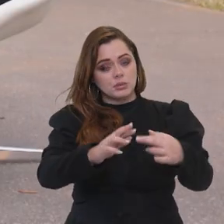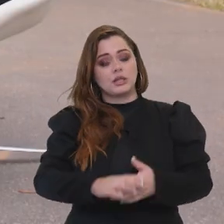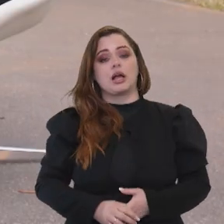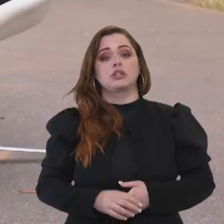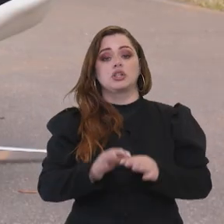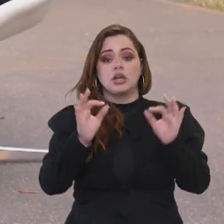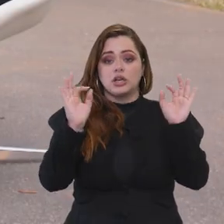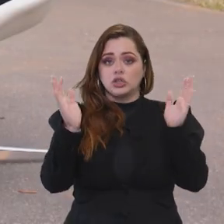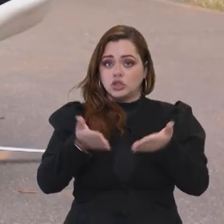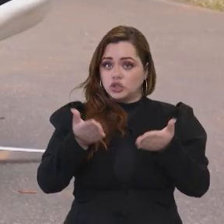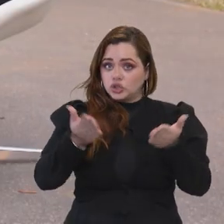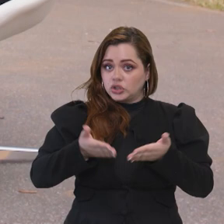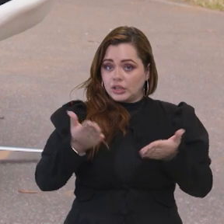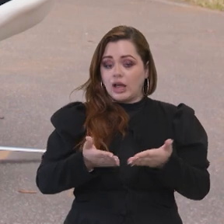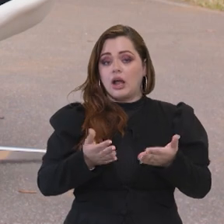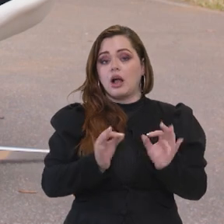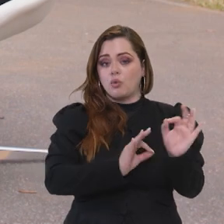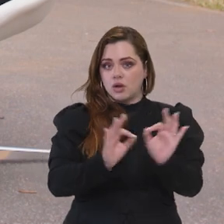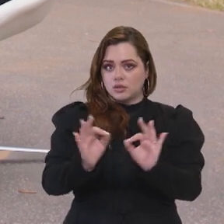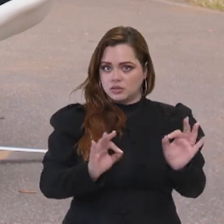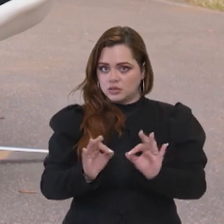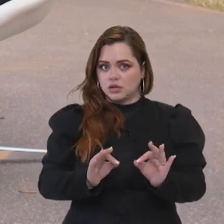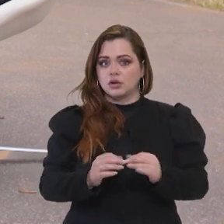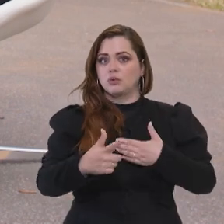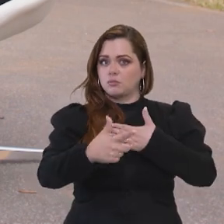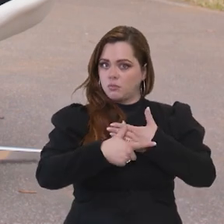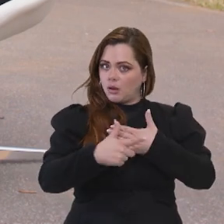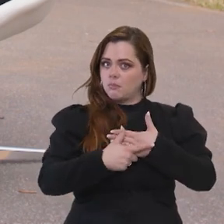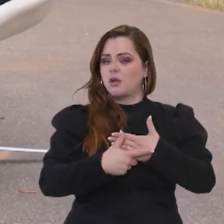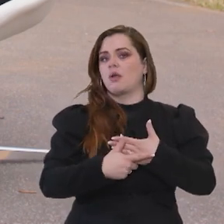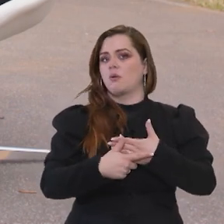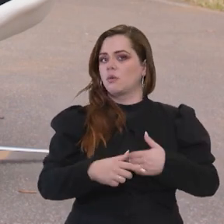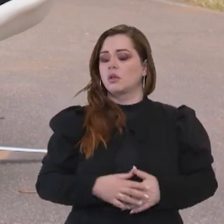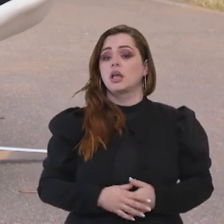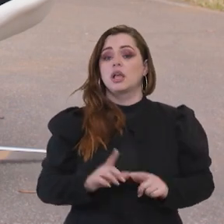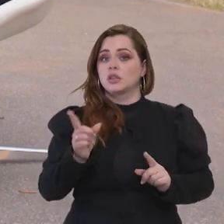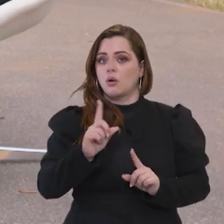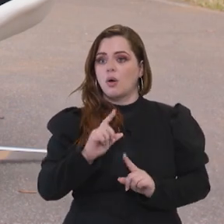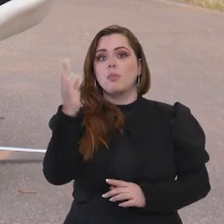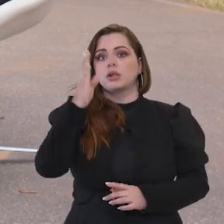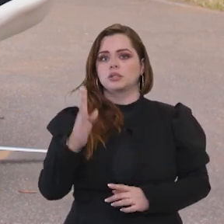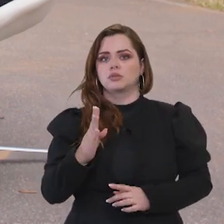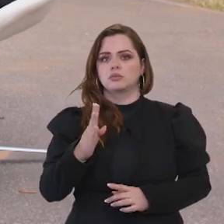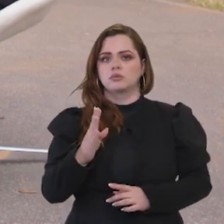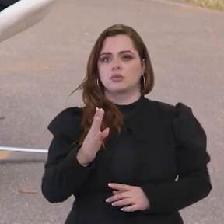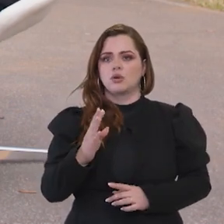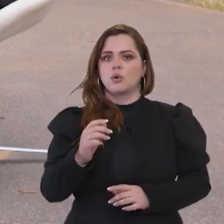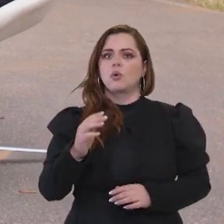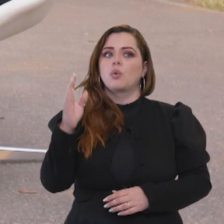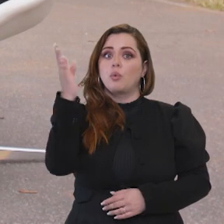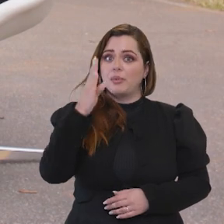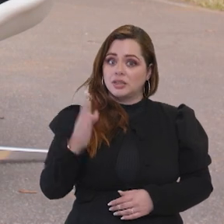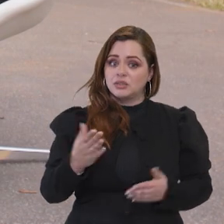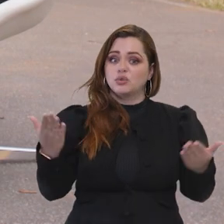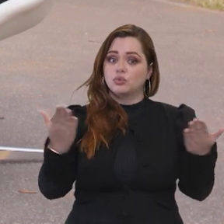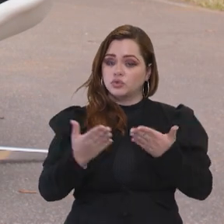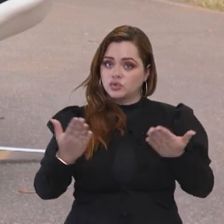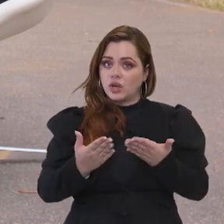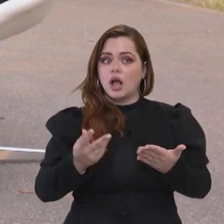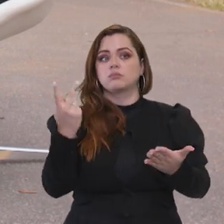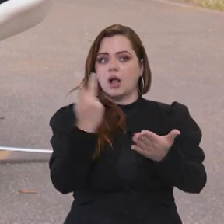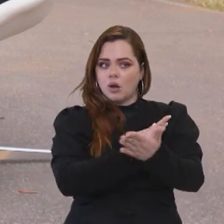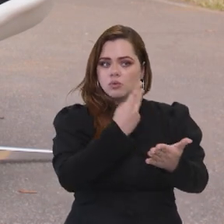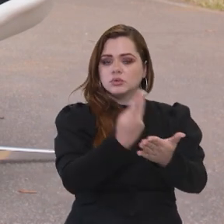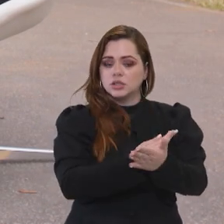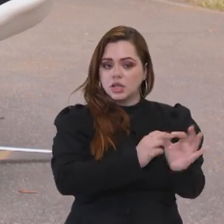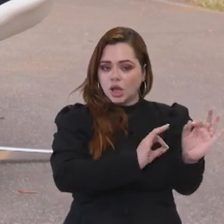está fazendo esse papel, não é que a gente vai fazer, quem não está fazendo esse papel não é o Brasil. O Brasil já está fazendo o seu